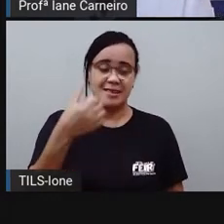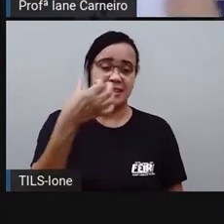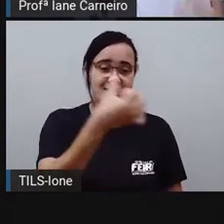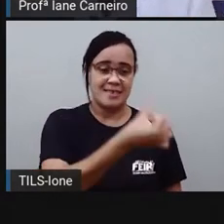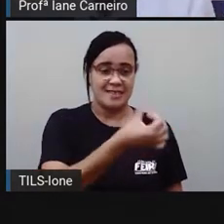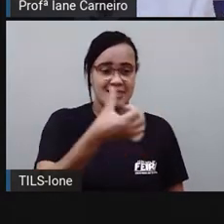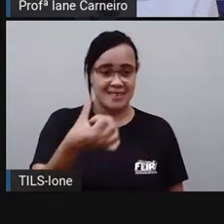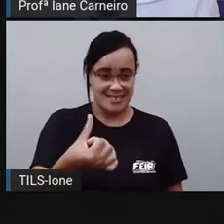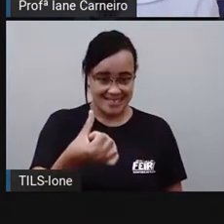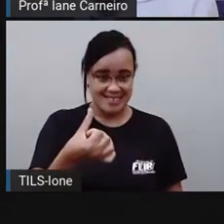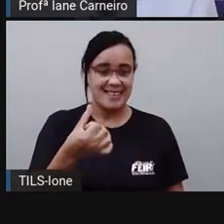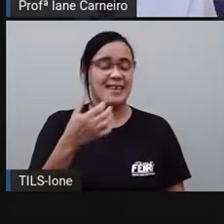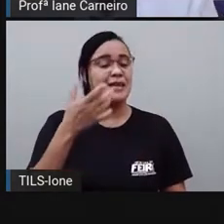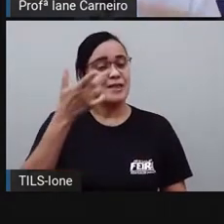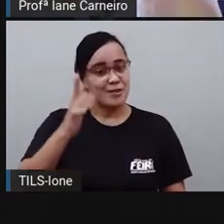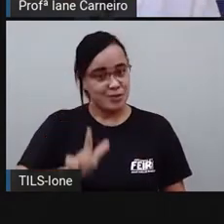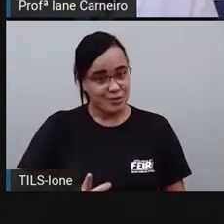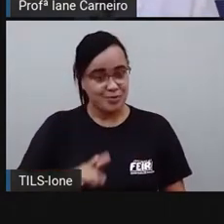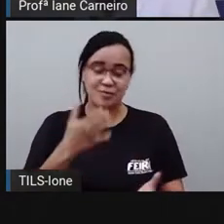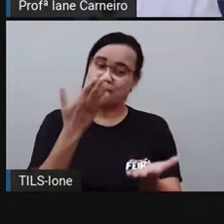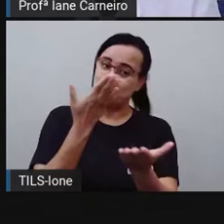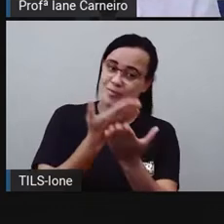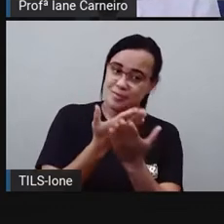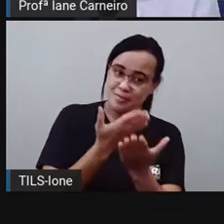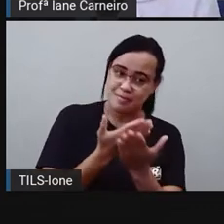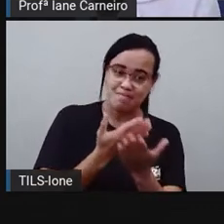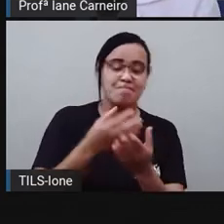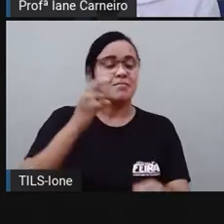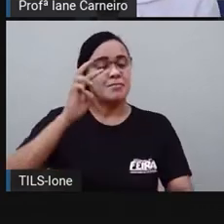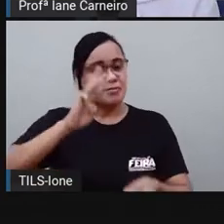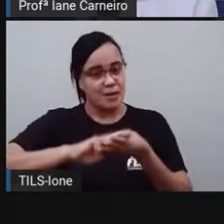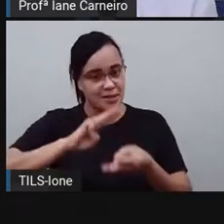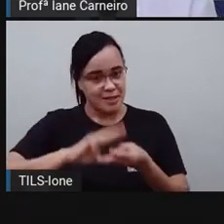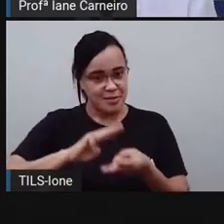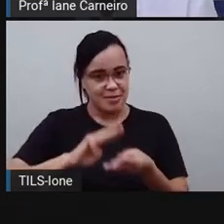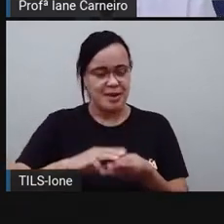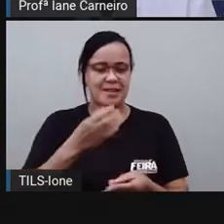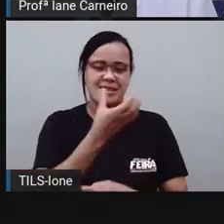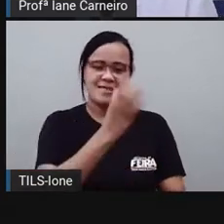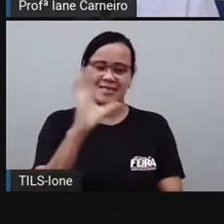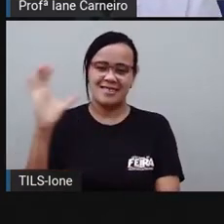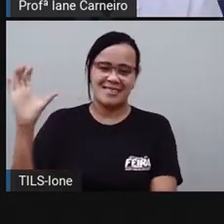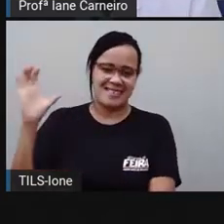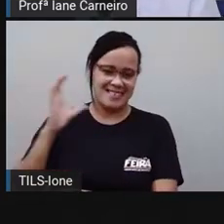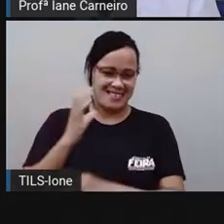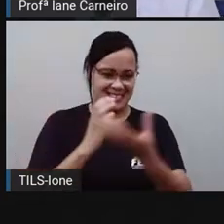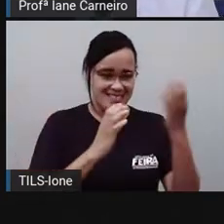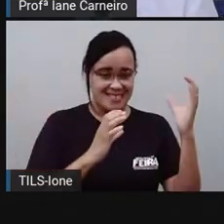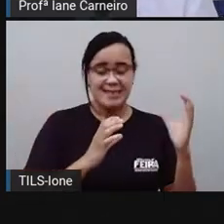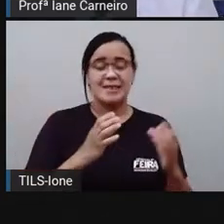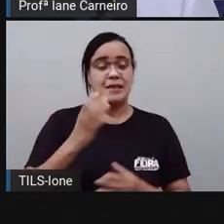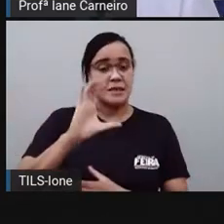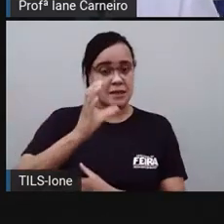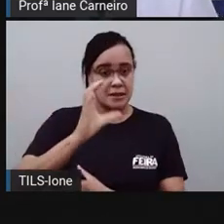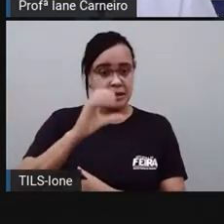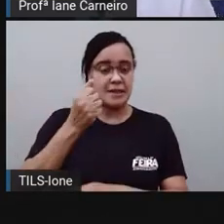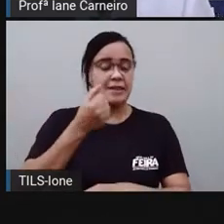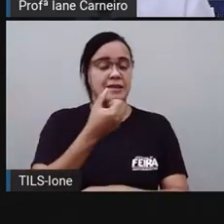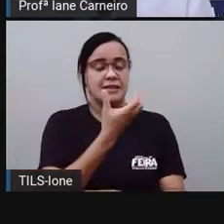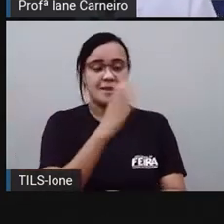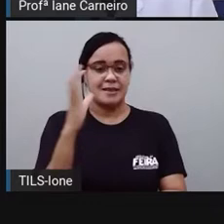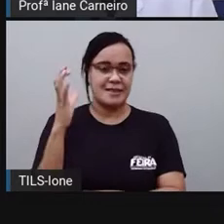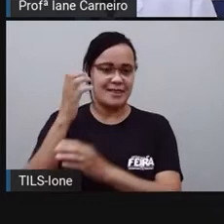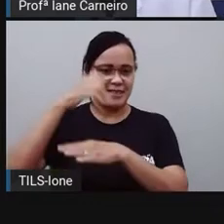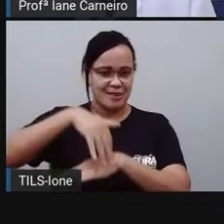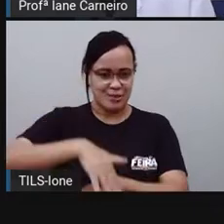Mais uma aula de Matemática e Ciências da Natureza, tá bom? O a gente vai fazer hoje? Nós vamos